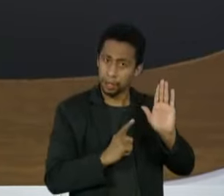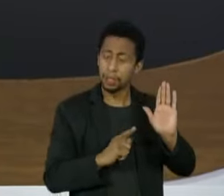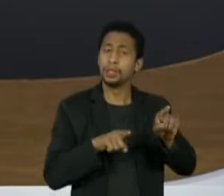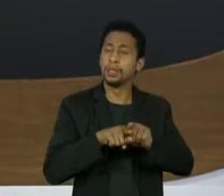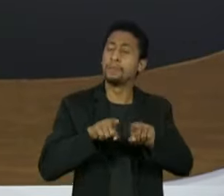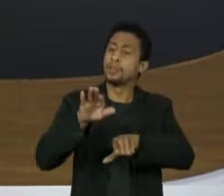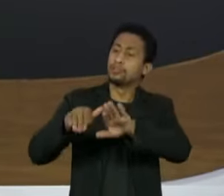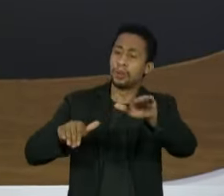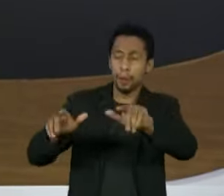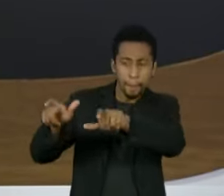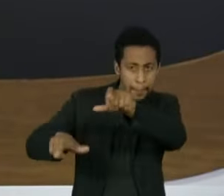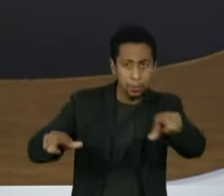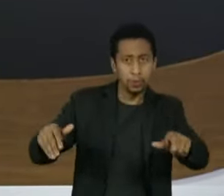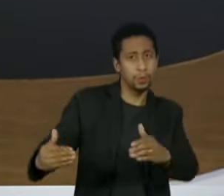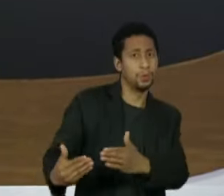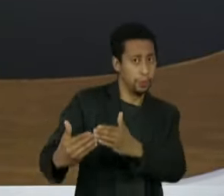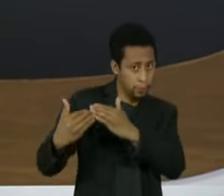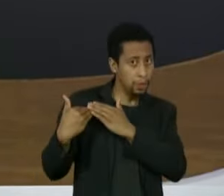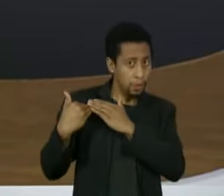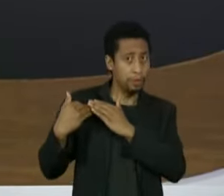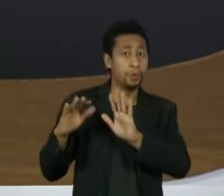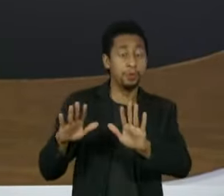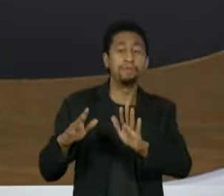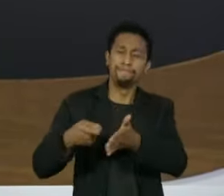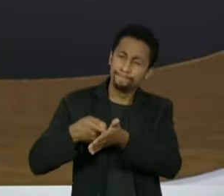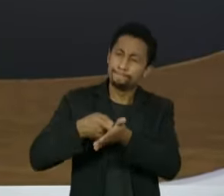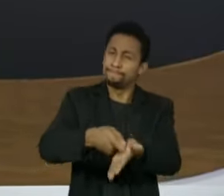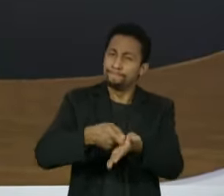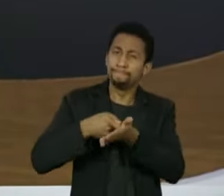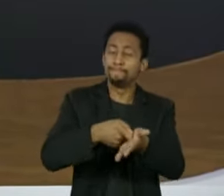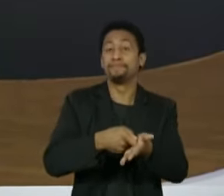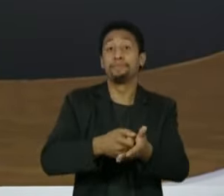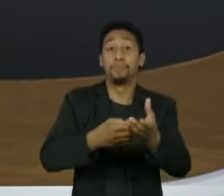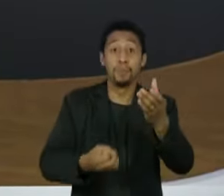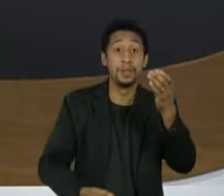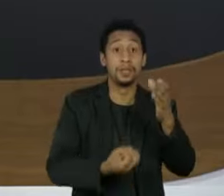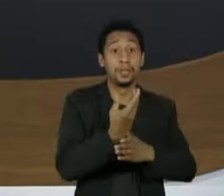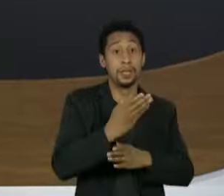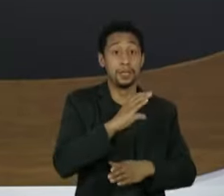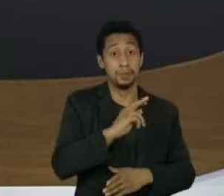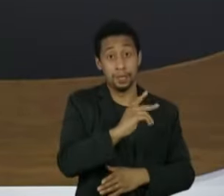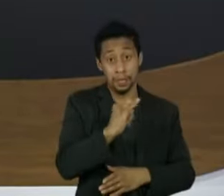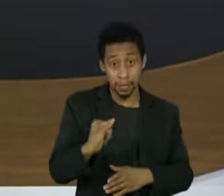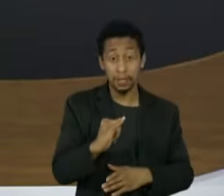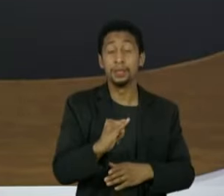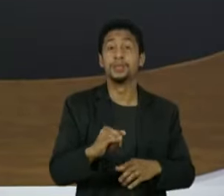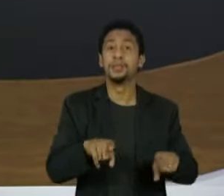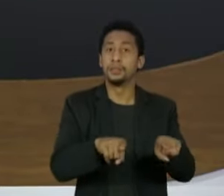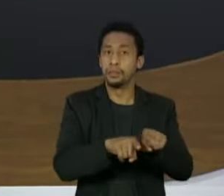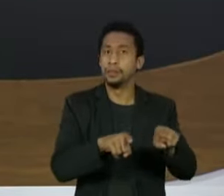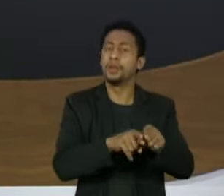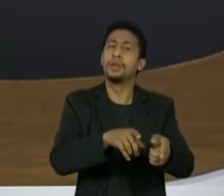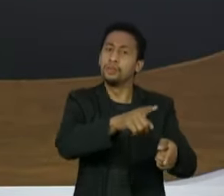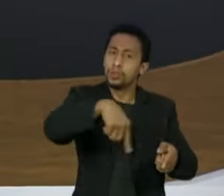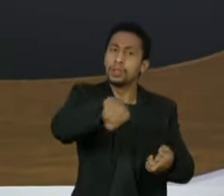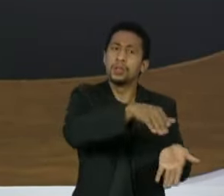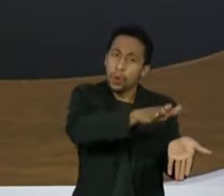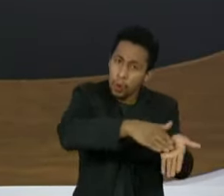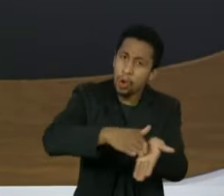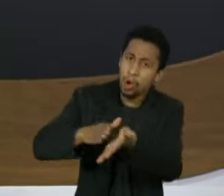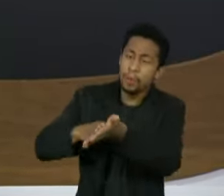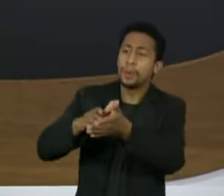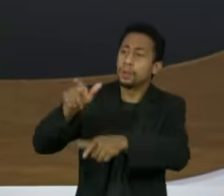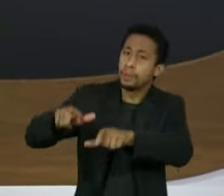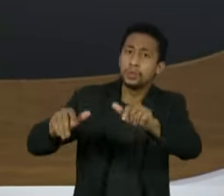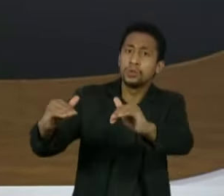autoridades. Assim como foi necessária a pressão pela criação da CPI, será vital que cobremos das autoridades